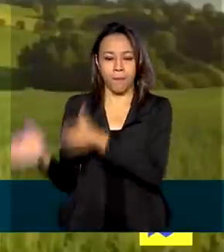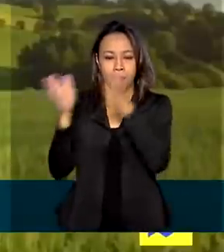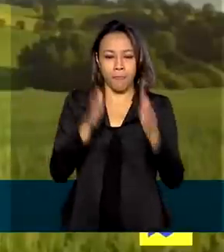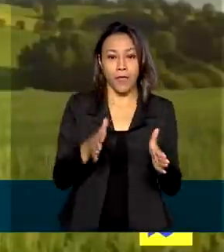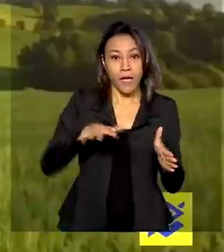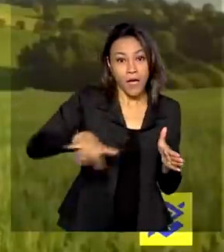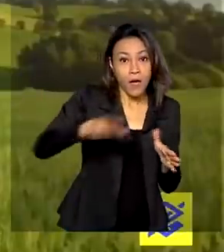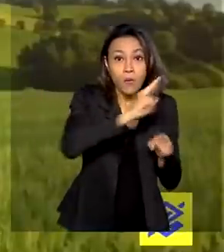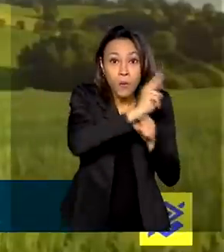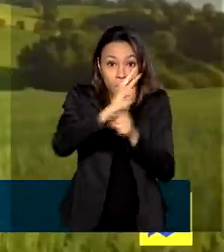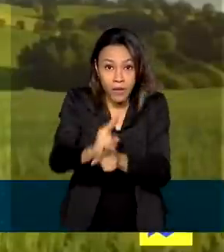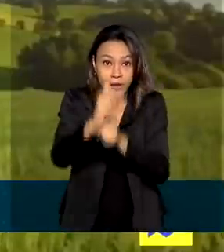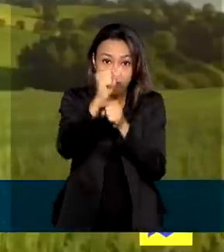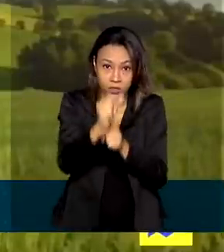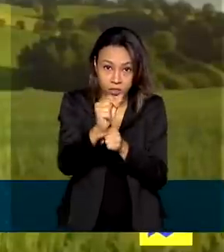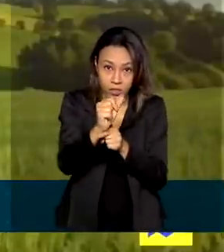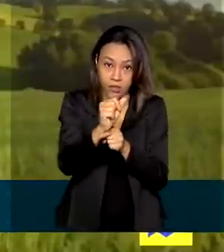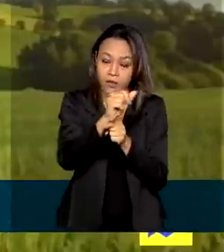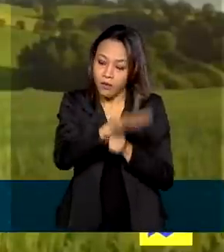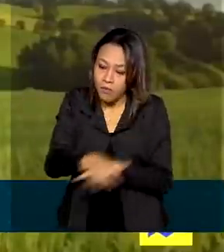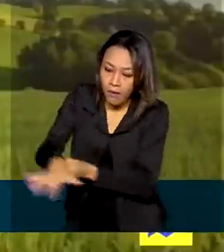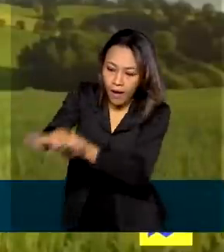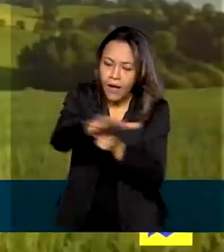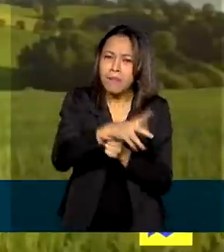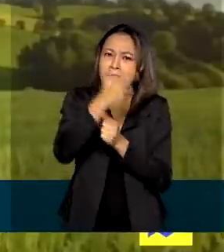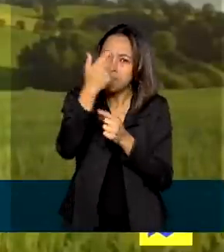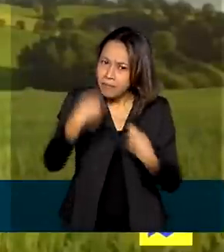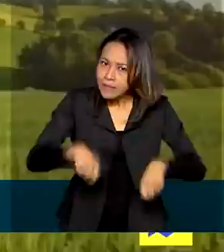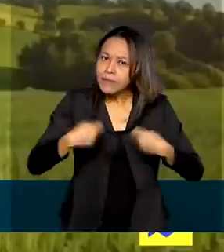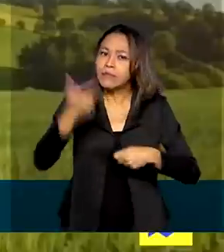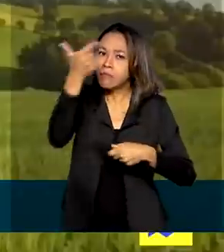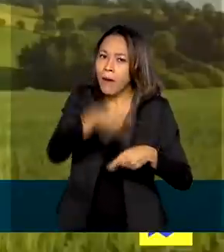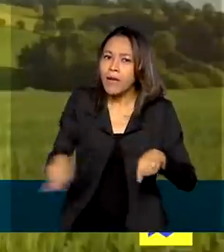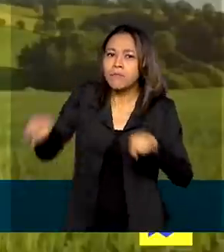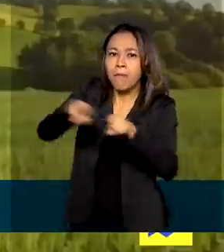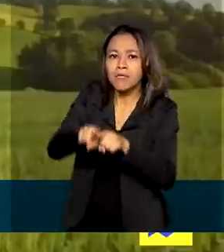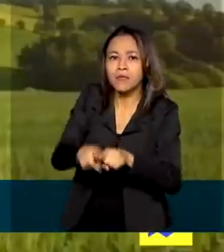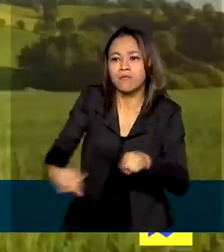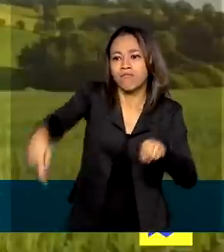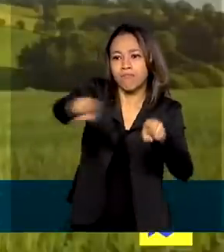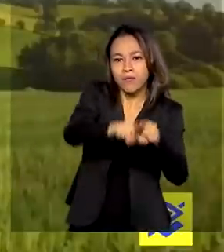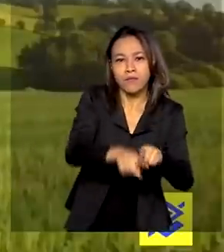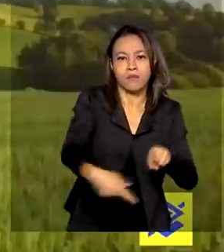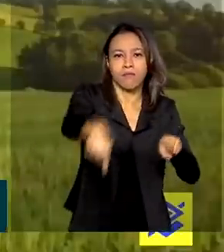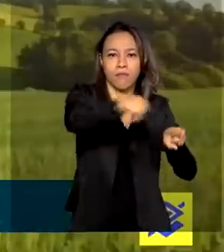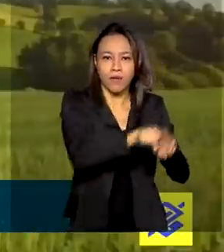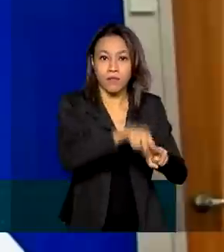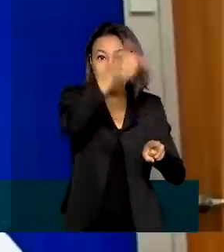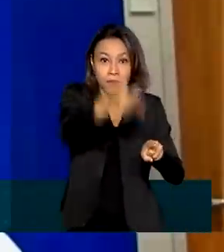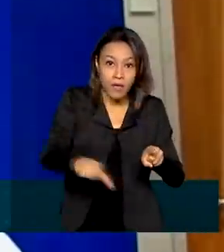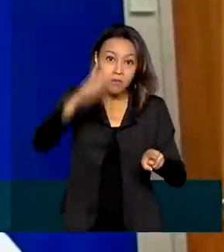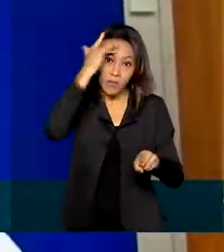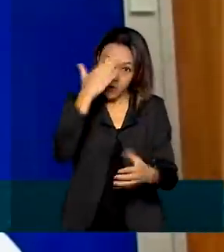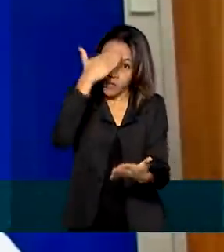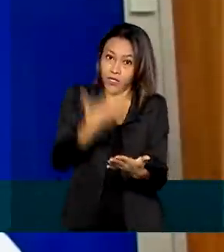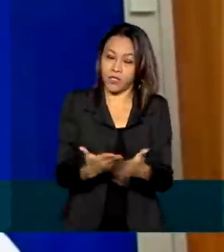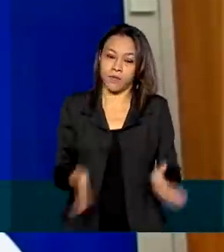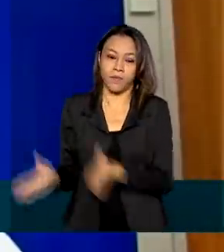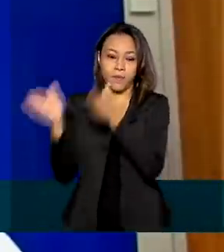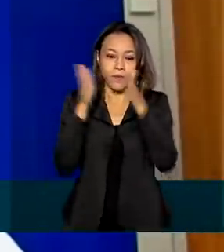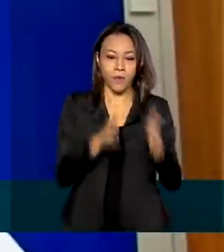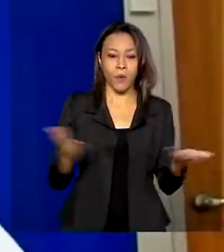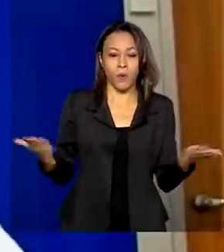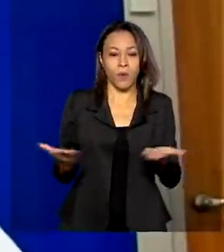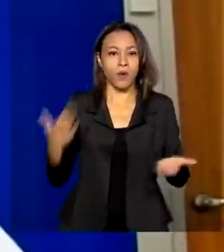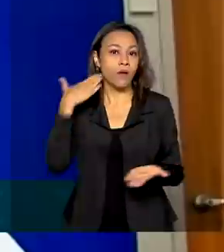precisa cada vez de mais parceiros. Nós precisamos de mais gente acreditando no nosso negócio. Hoje o Banco do Brasil tem a maior